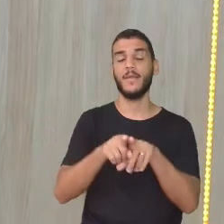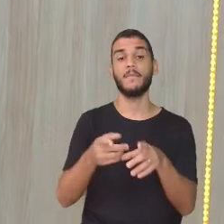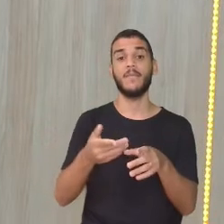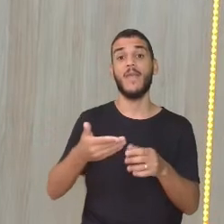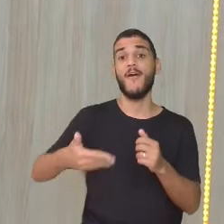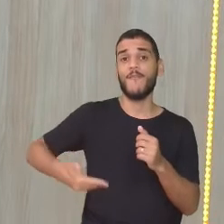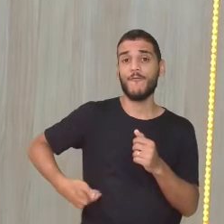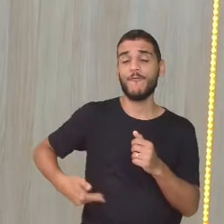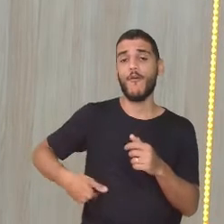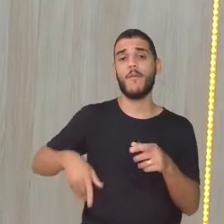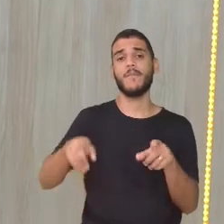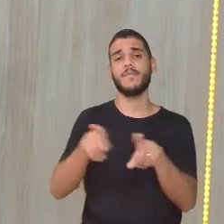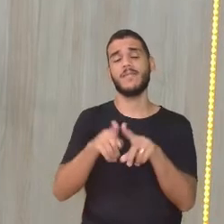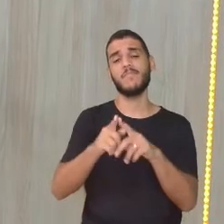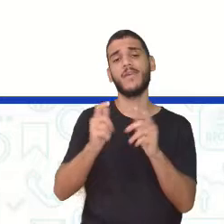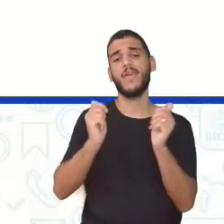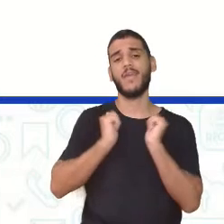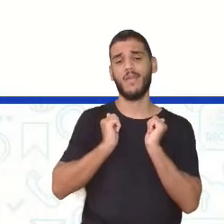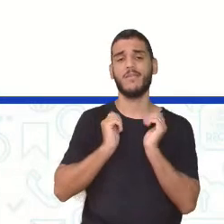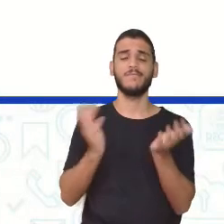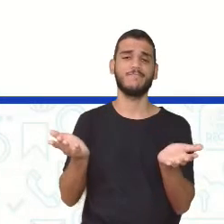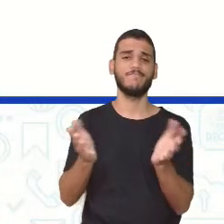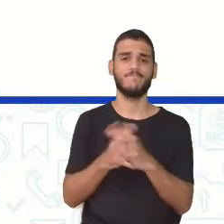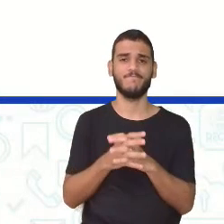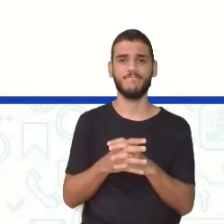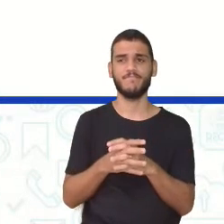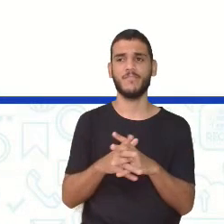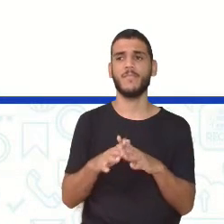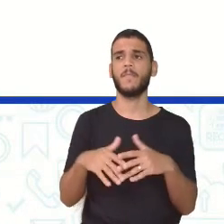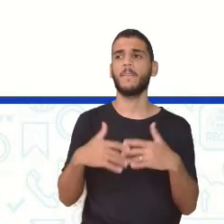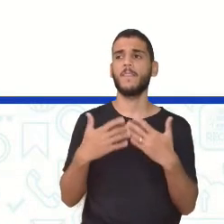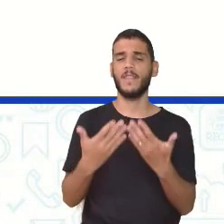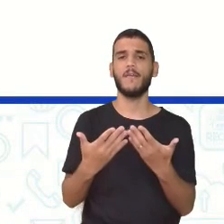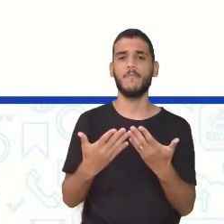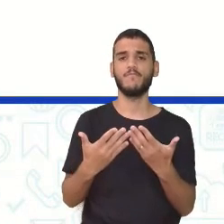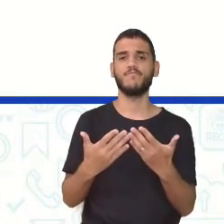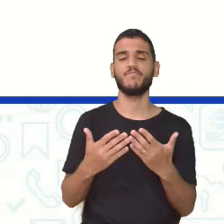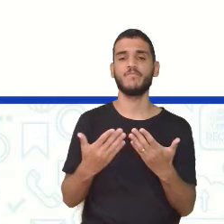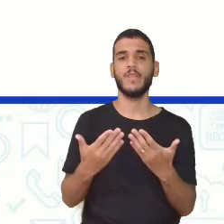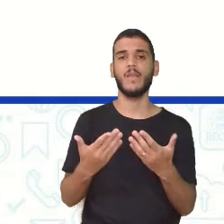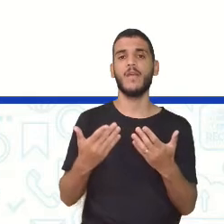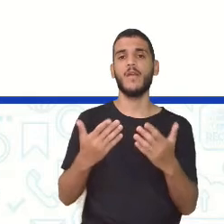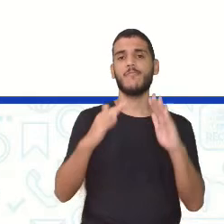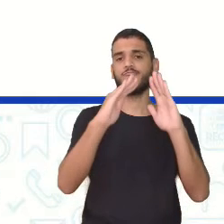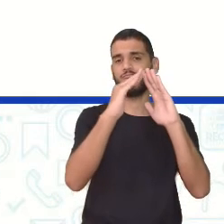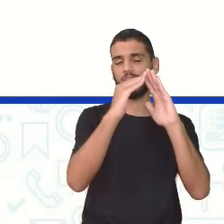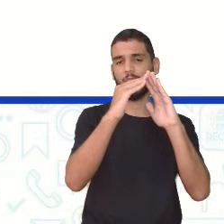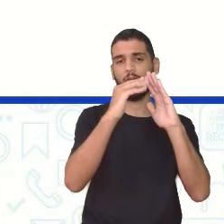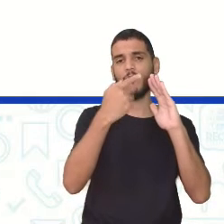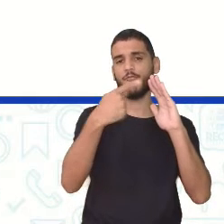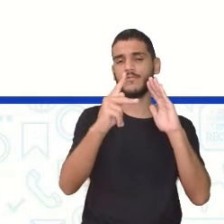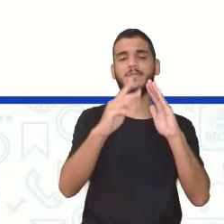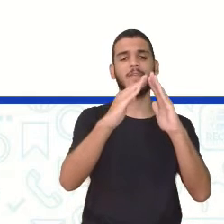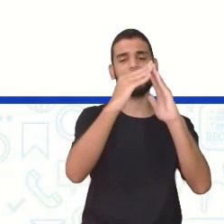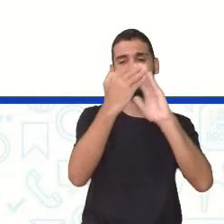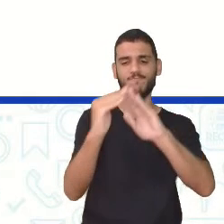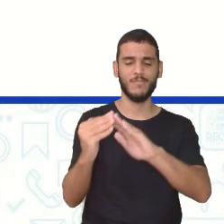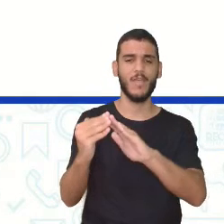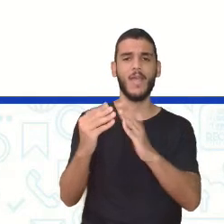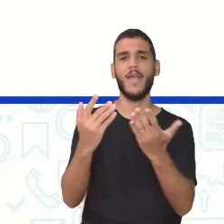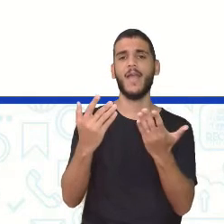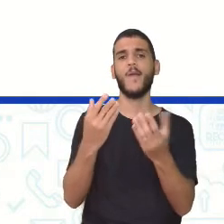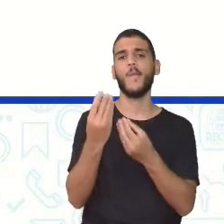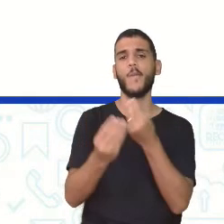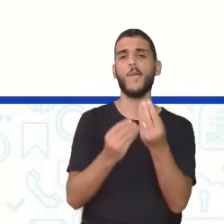fome e desemprego. Na sua comunidade, às vezes a pessoa perdeu o emprego e tudo mais, né? Pra ajudar, vocês